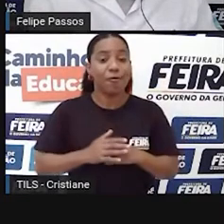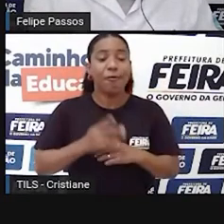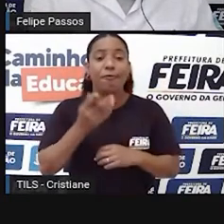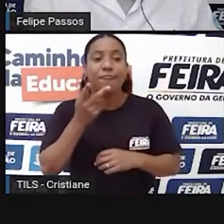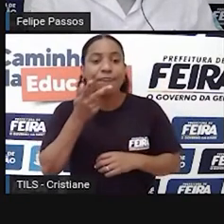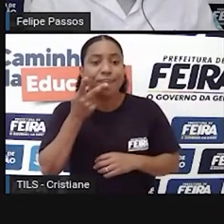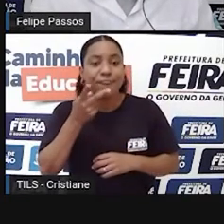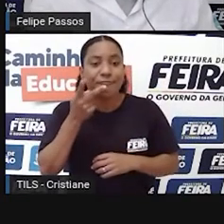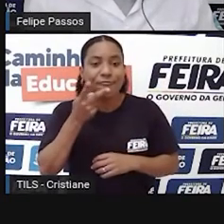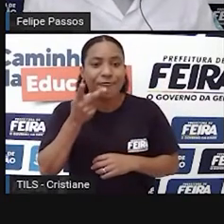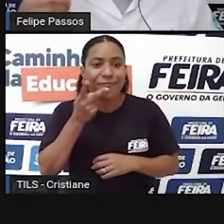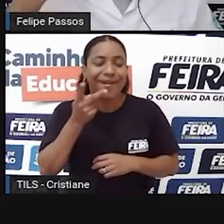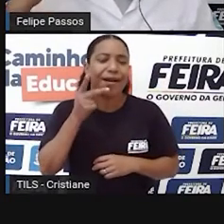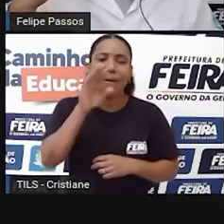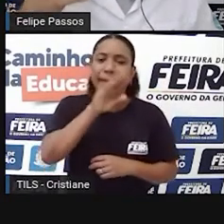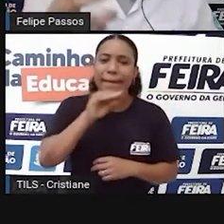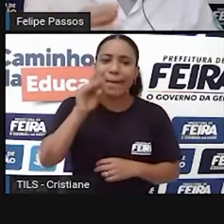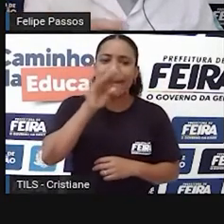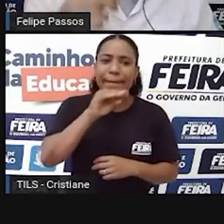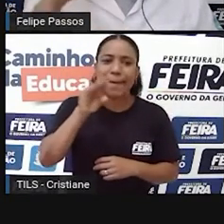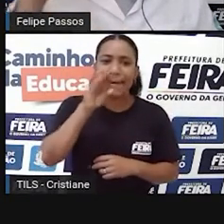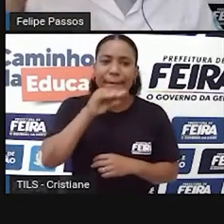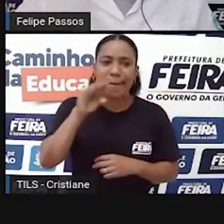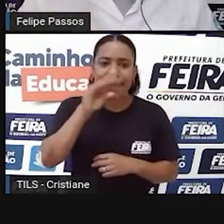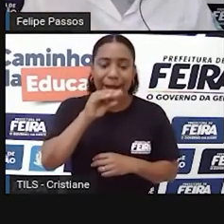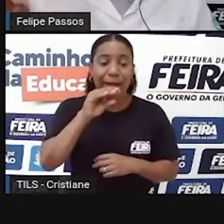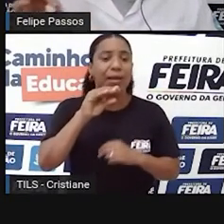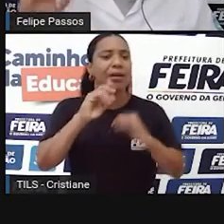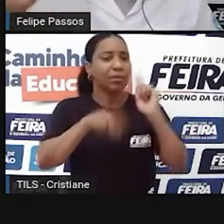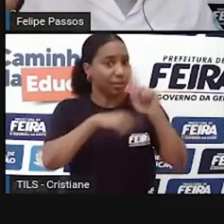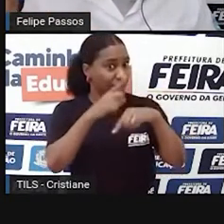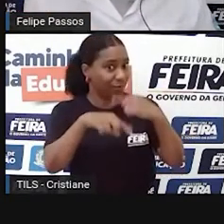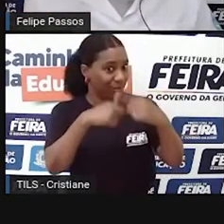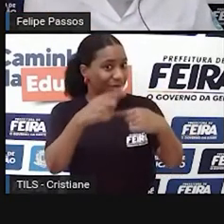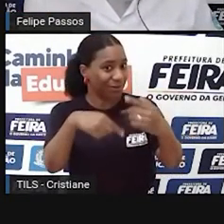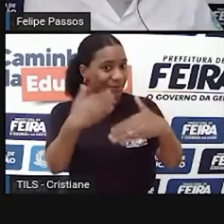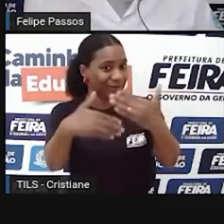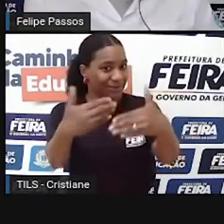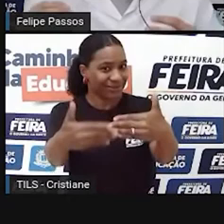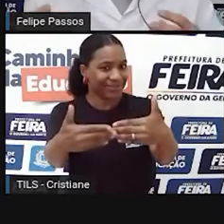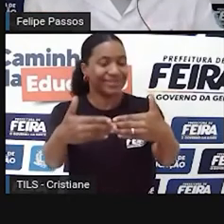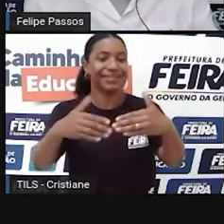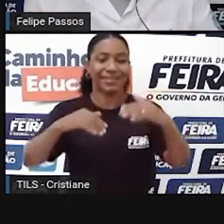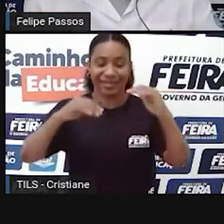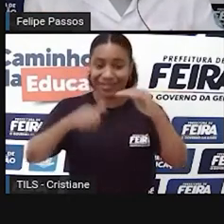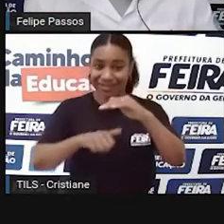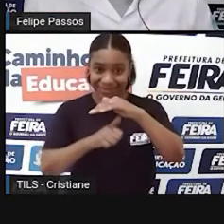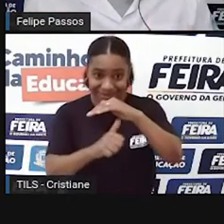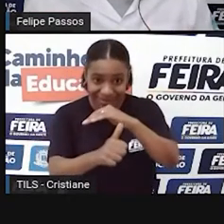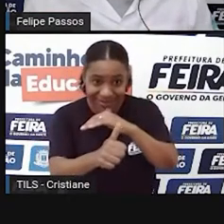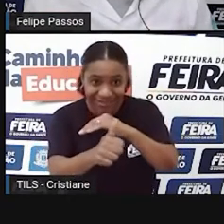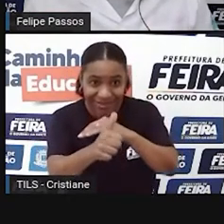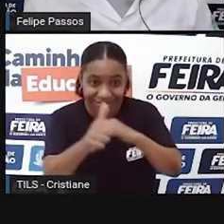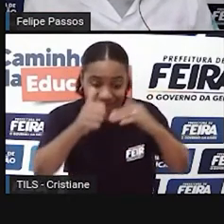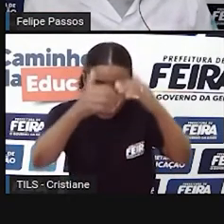antigamente, não falava. Aí, depois, começou a se expressar ali nas cavernas. E a escrita, ela